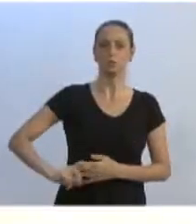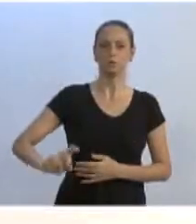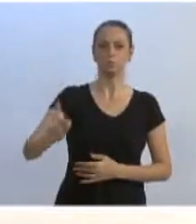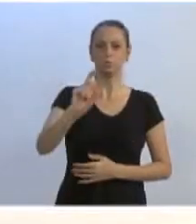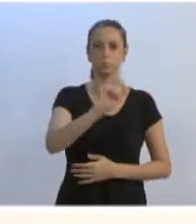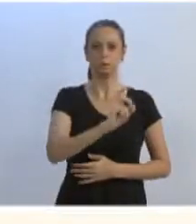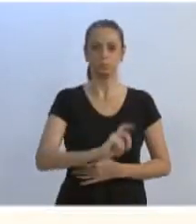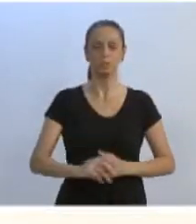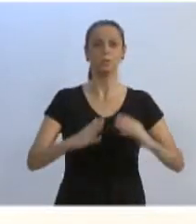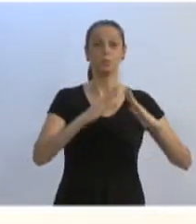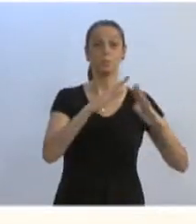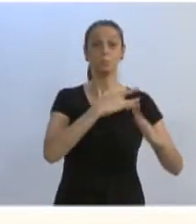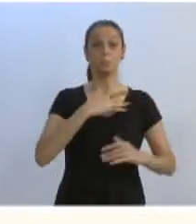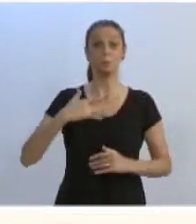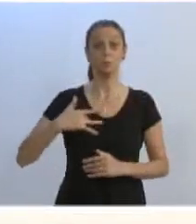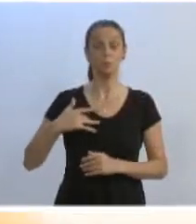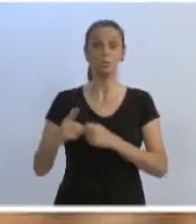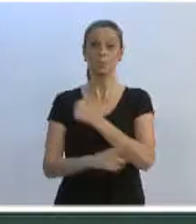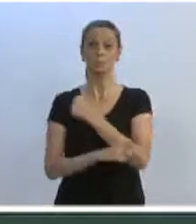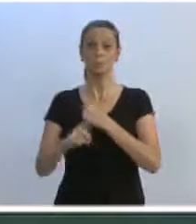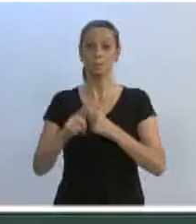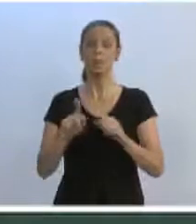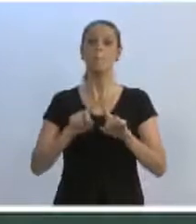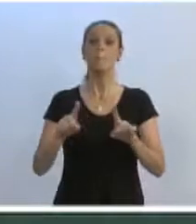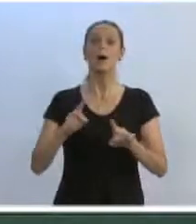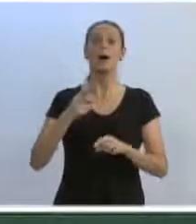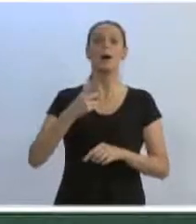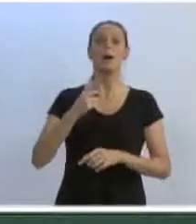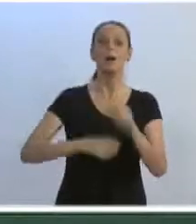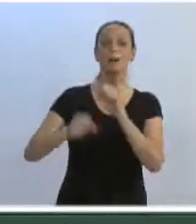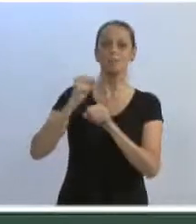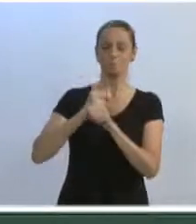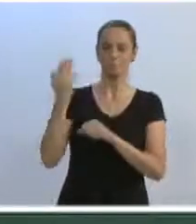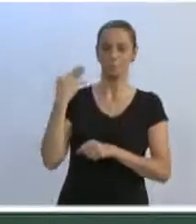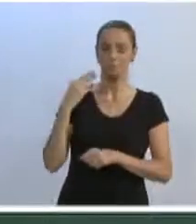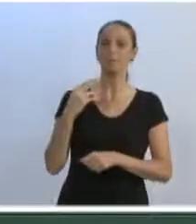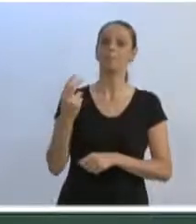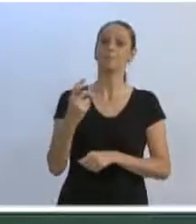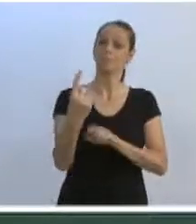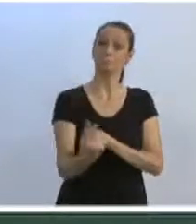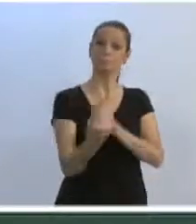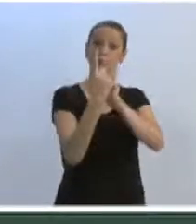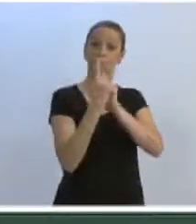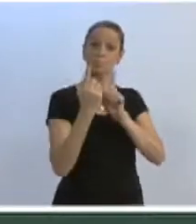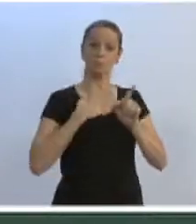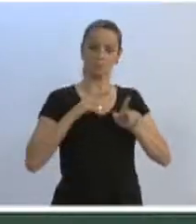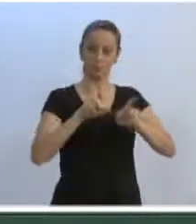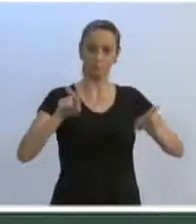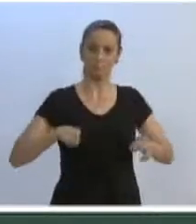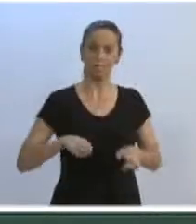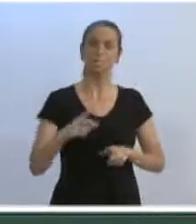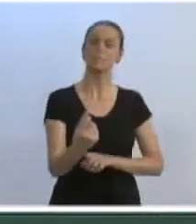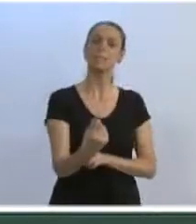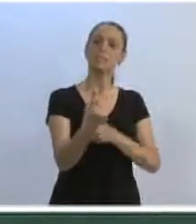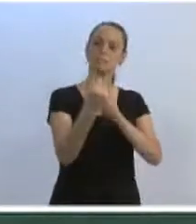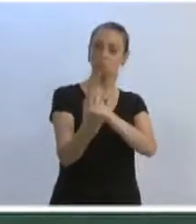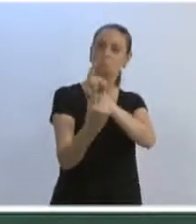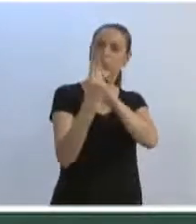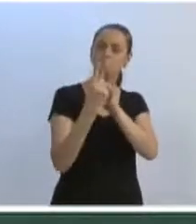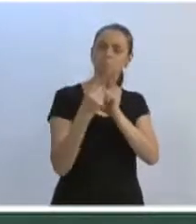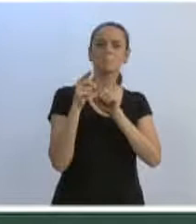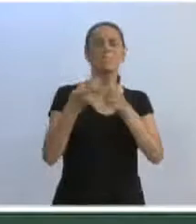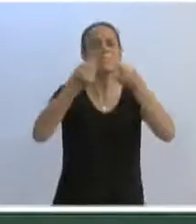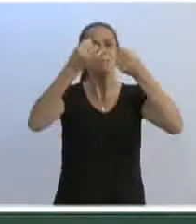do AG do Garcia. Mas, ano passado, recebi a visita do Felipe no meu gabinete, quando dizia que tinha, na verdade, uma